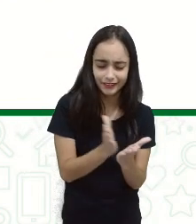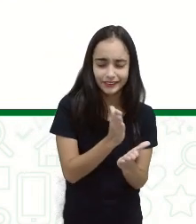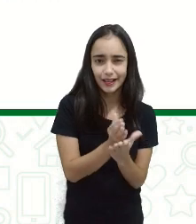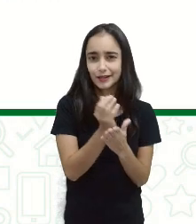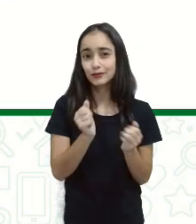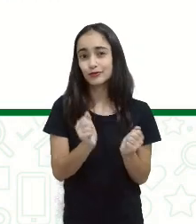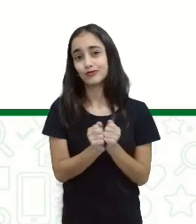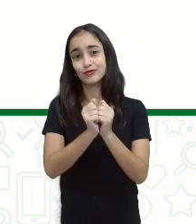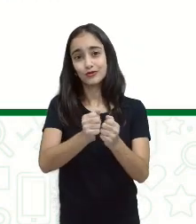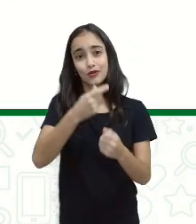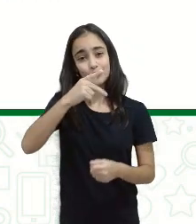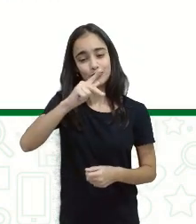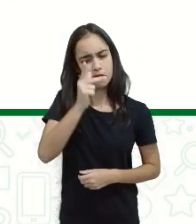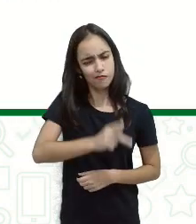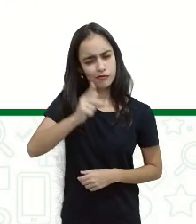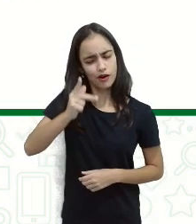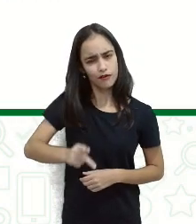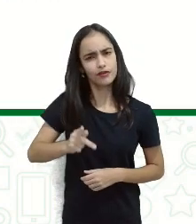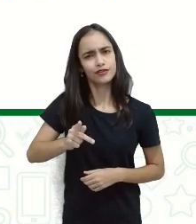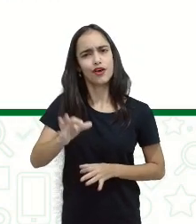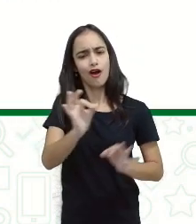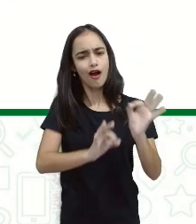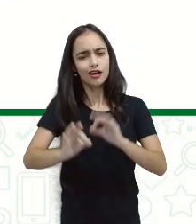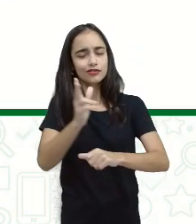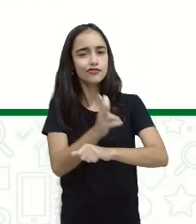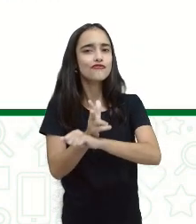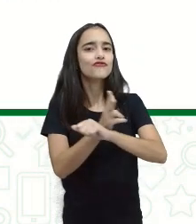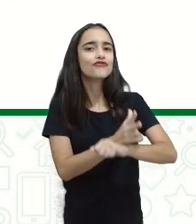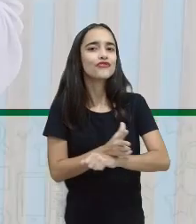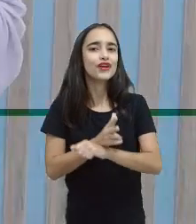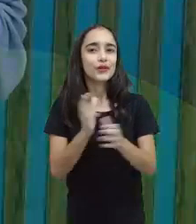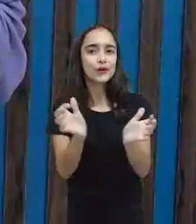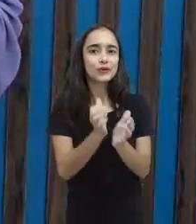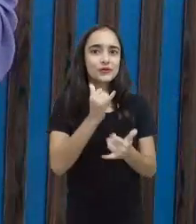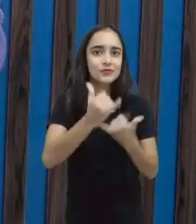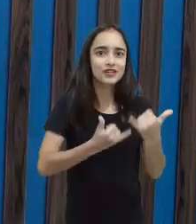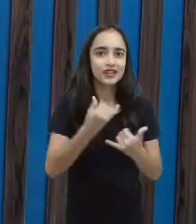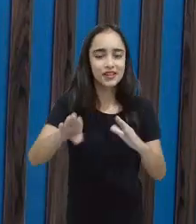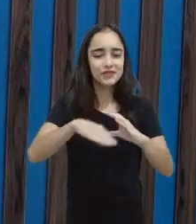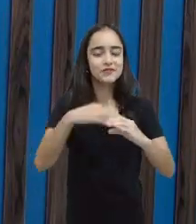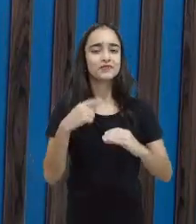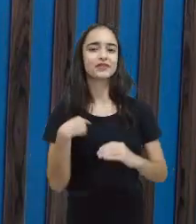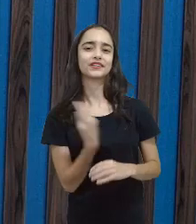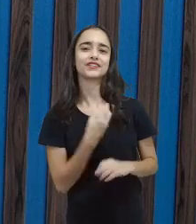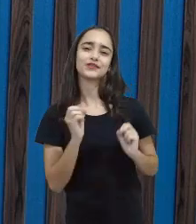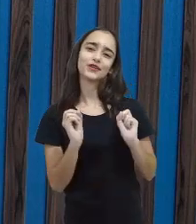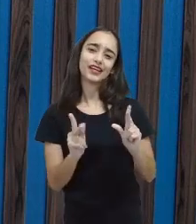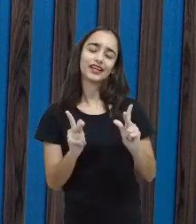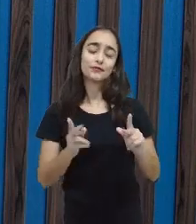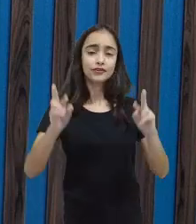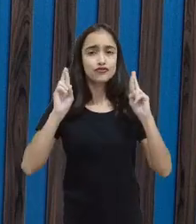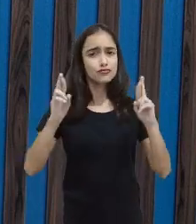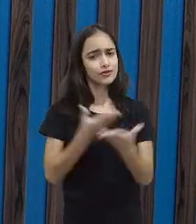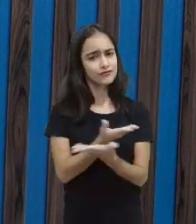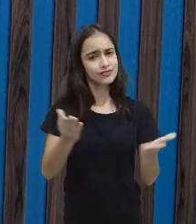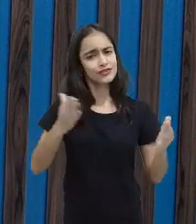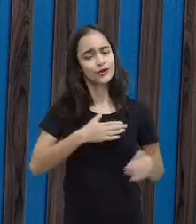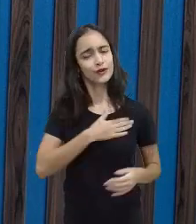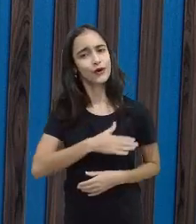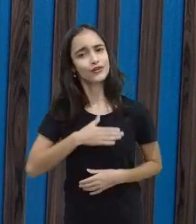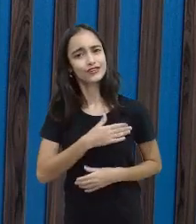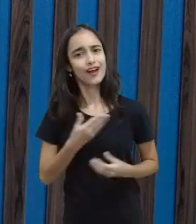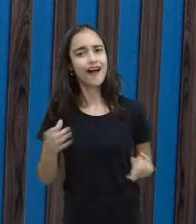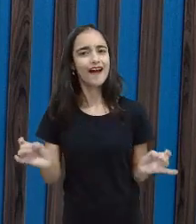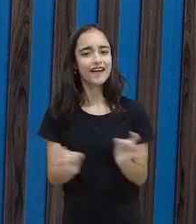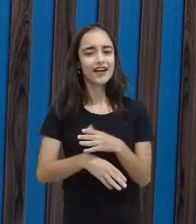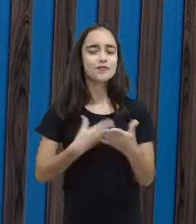com a turma brincando e manda para a gente aqui. Bom, espero que vocês tenham gostado. nossa aula é curtinha,